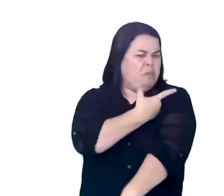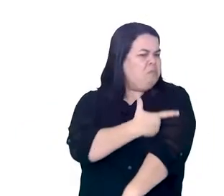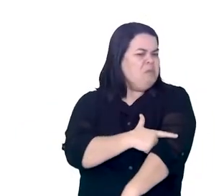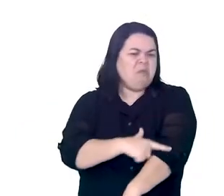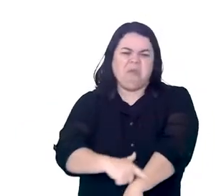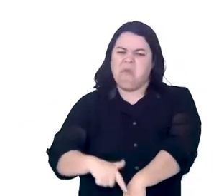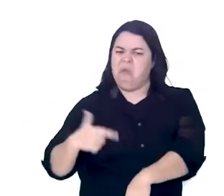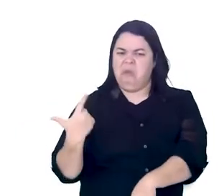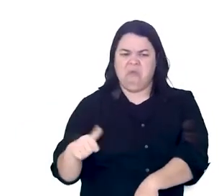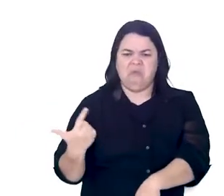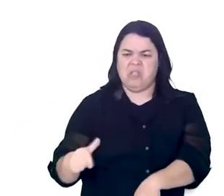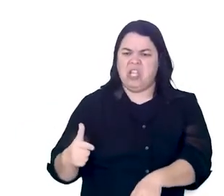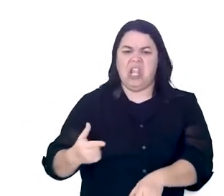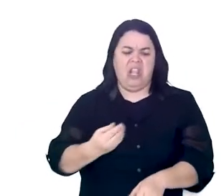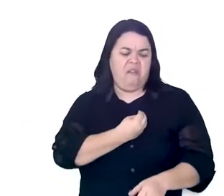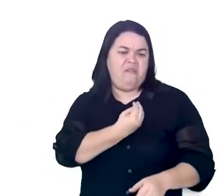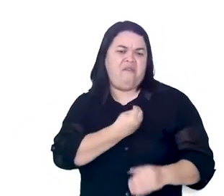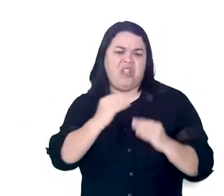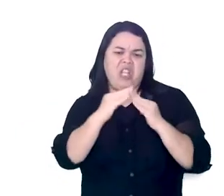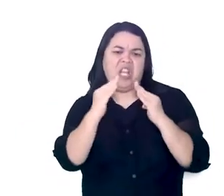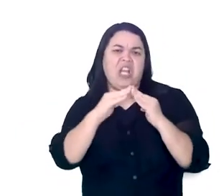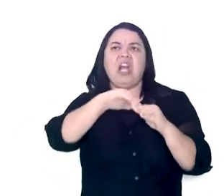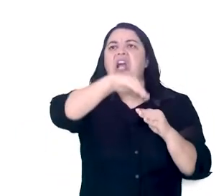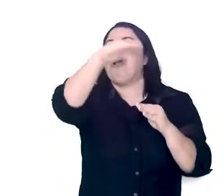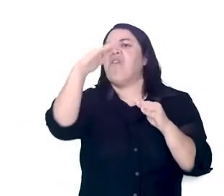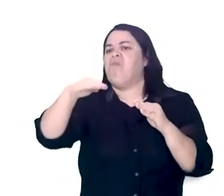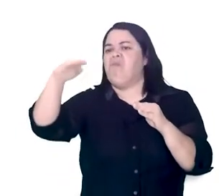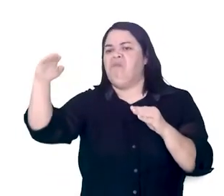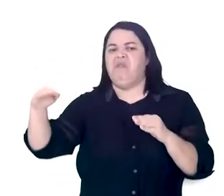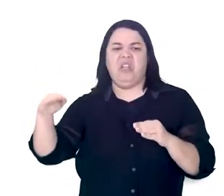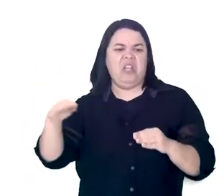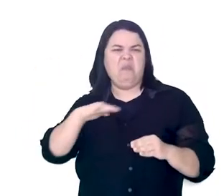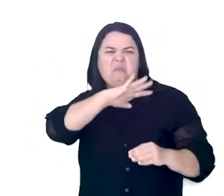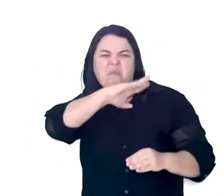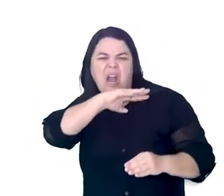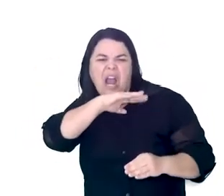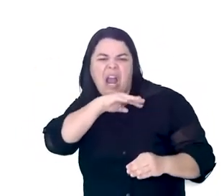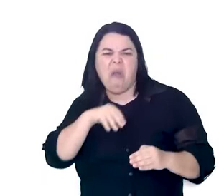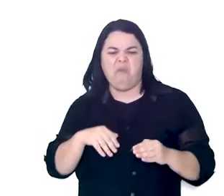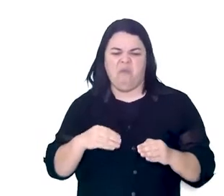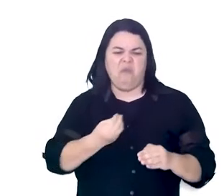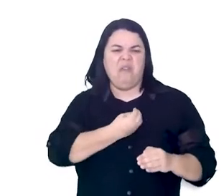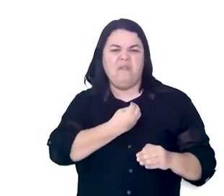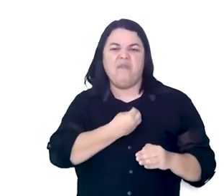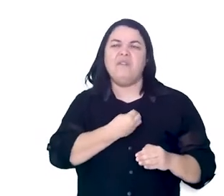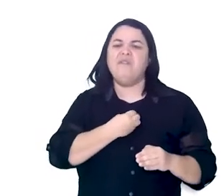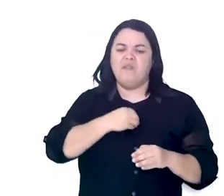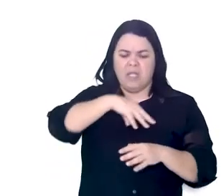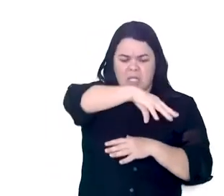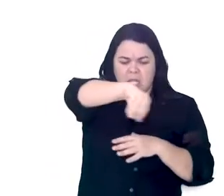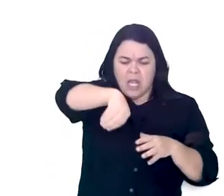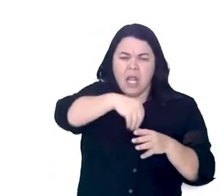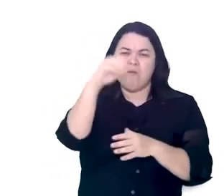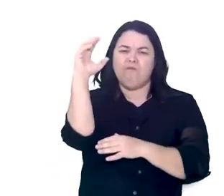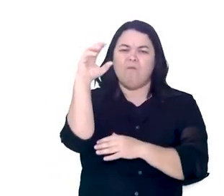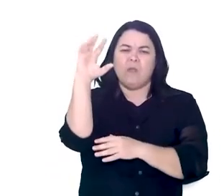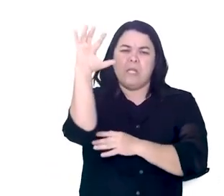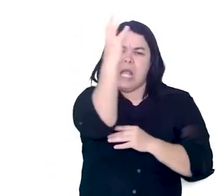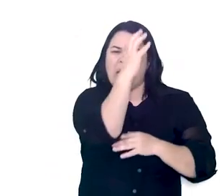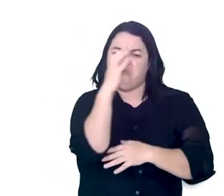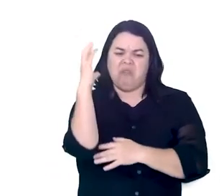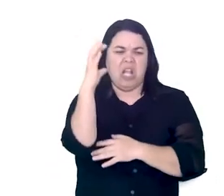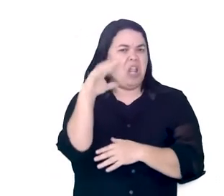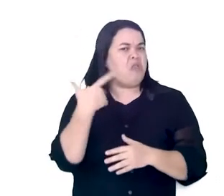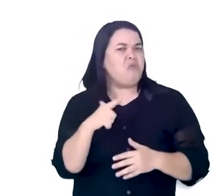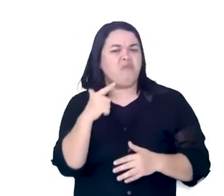selvagens, montanheses e desumanas. Vivem em som da natureza. Nem seguem